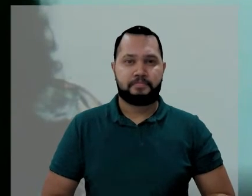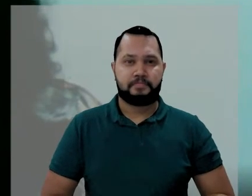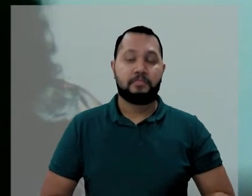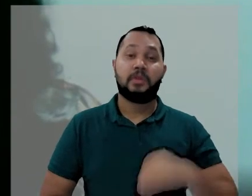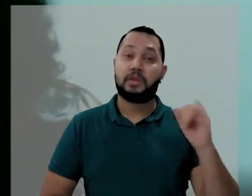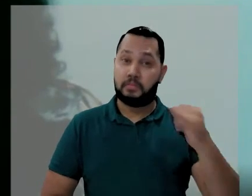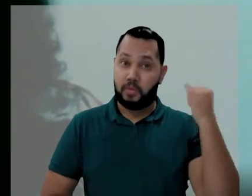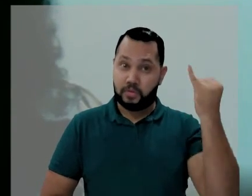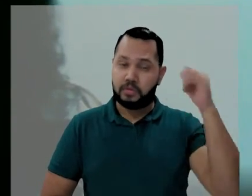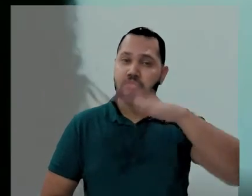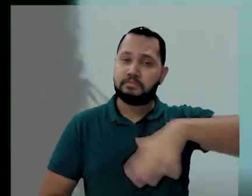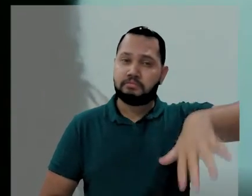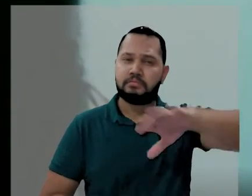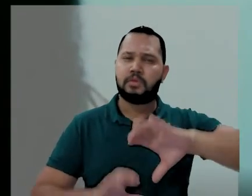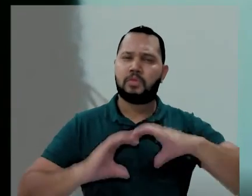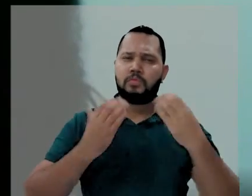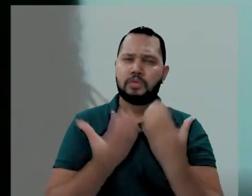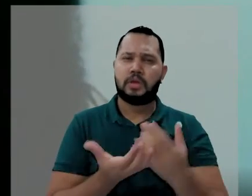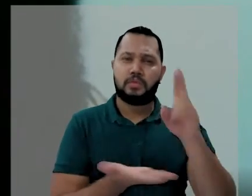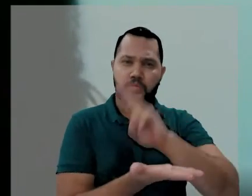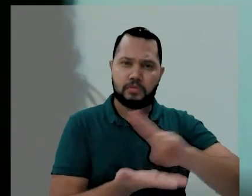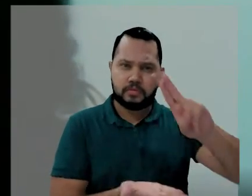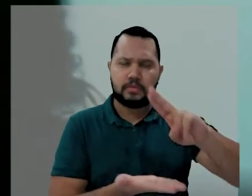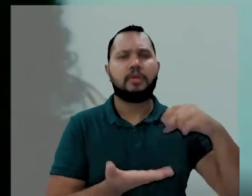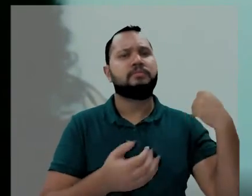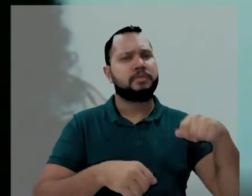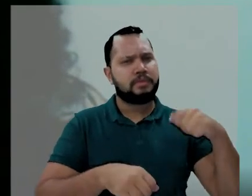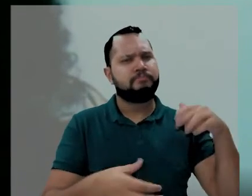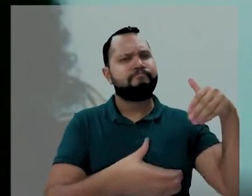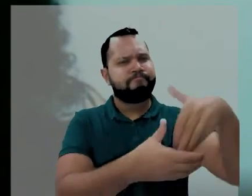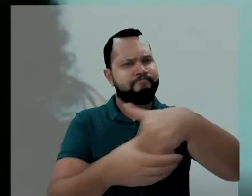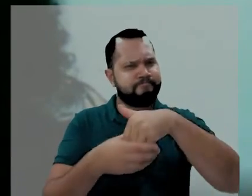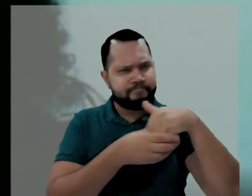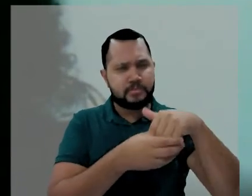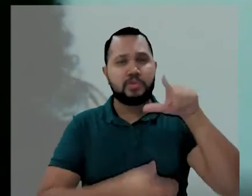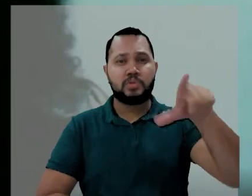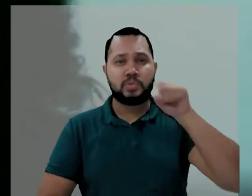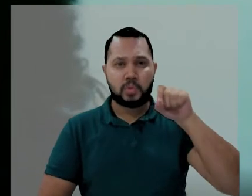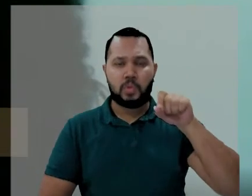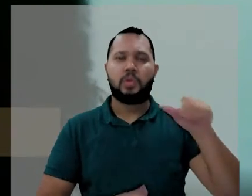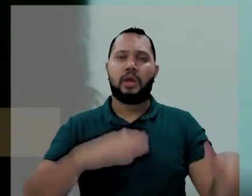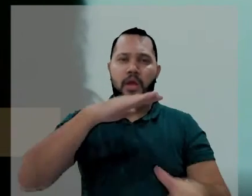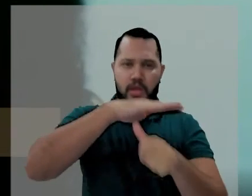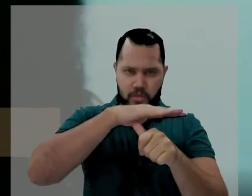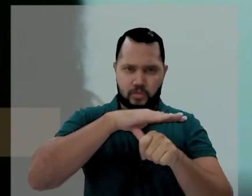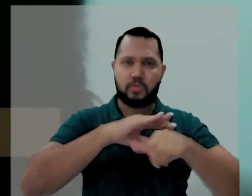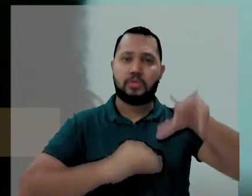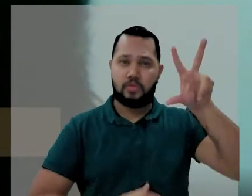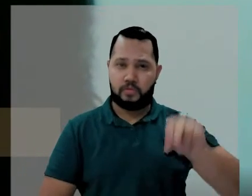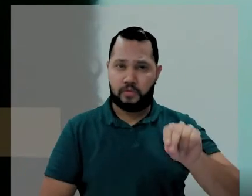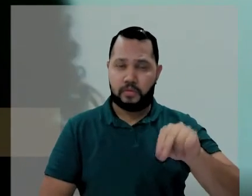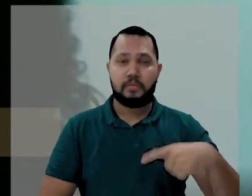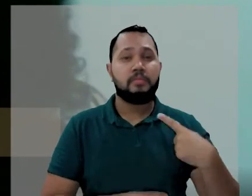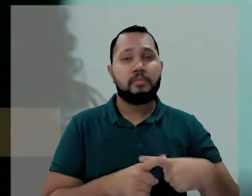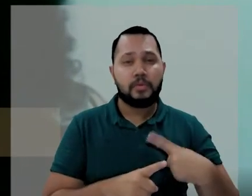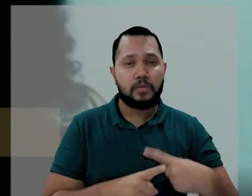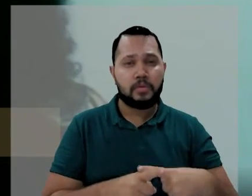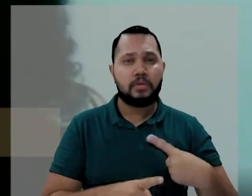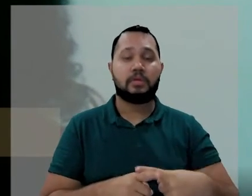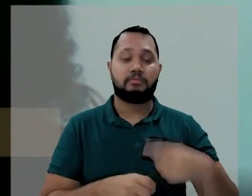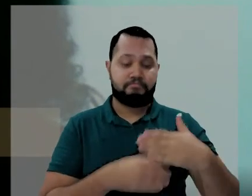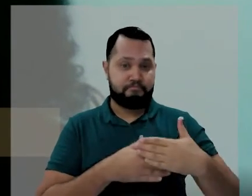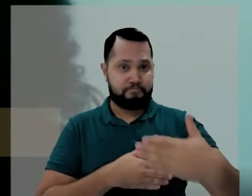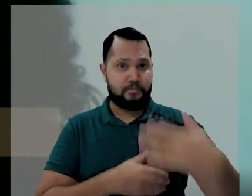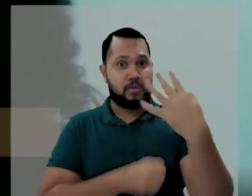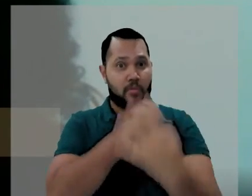universitária. É muito importante que a comunidade universitária participe desse processo de escolha do reitor da universidade,